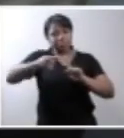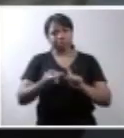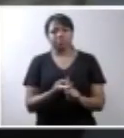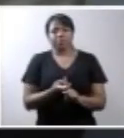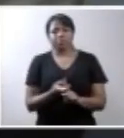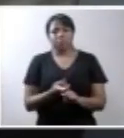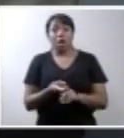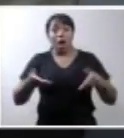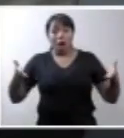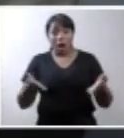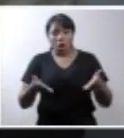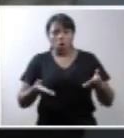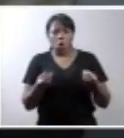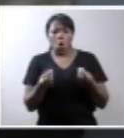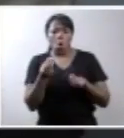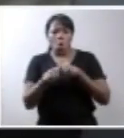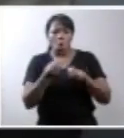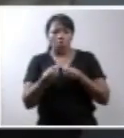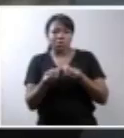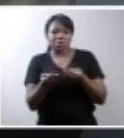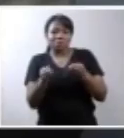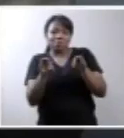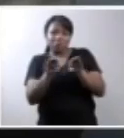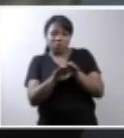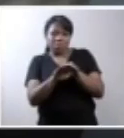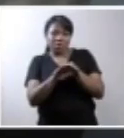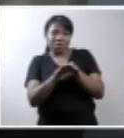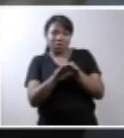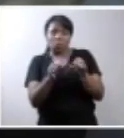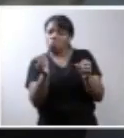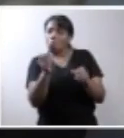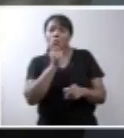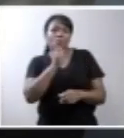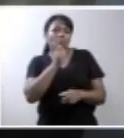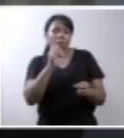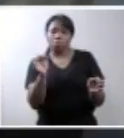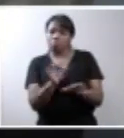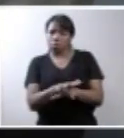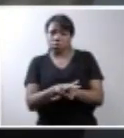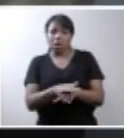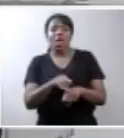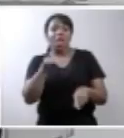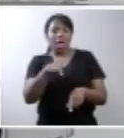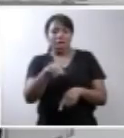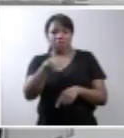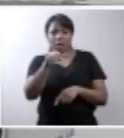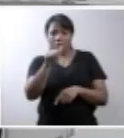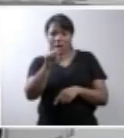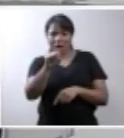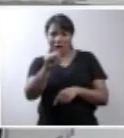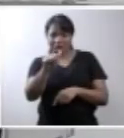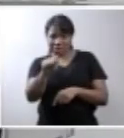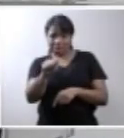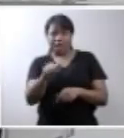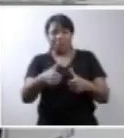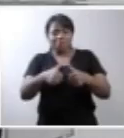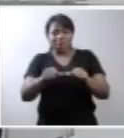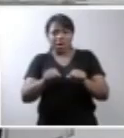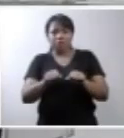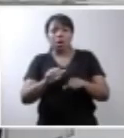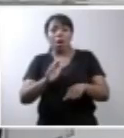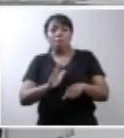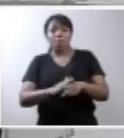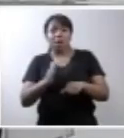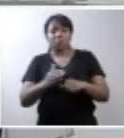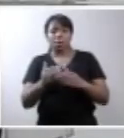agora como esse fechamento não ocorre por completo essa massa rudimentar que está se formando ela vai ficando cada